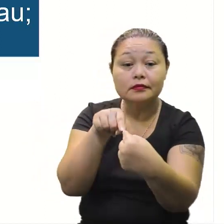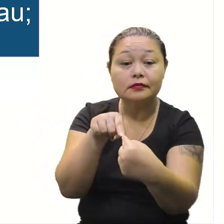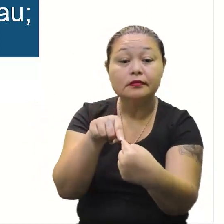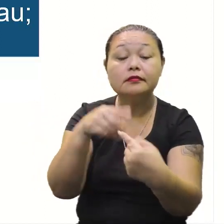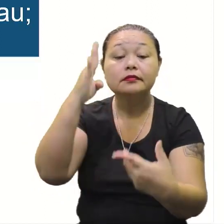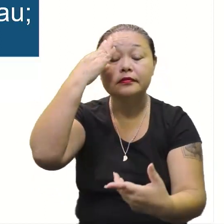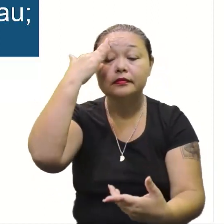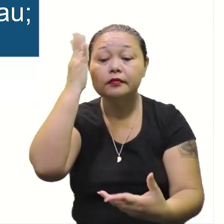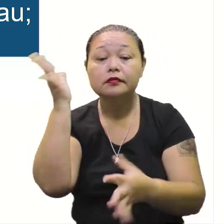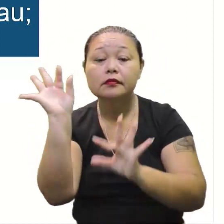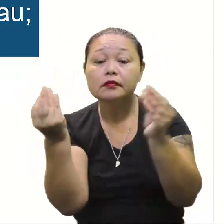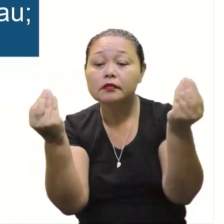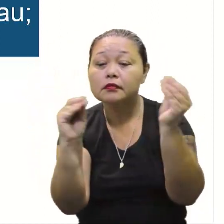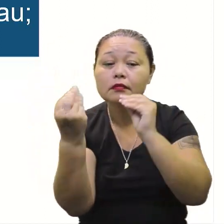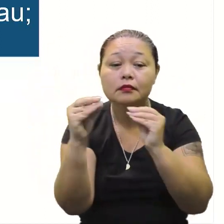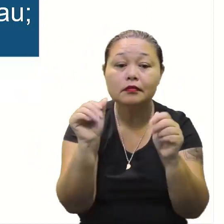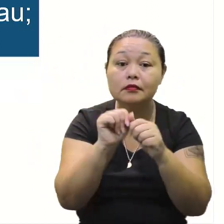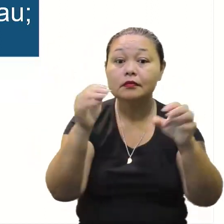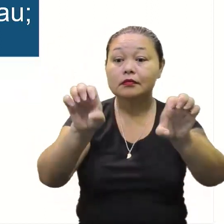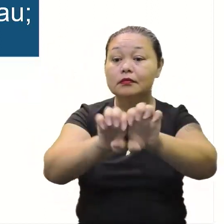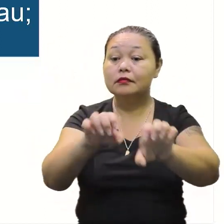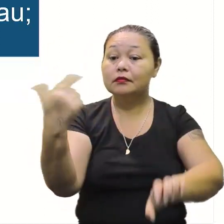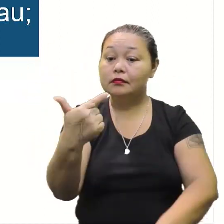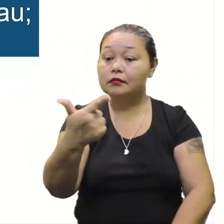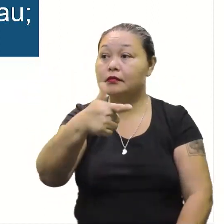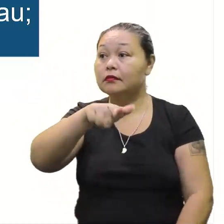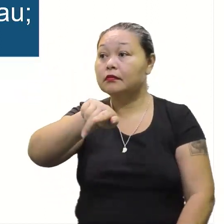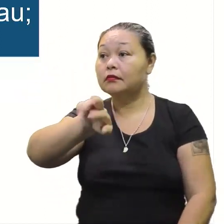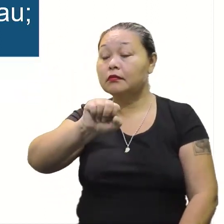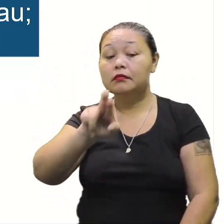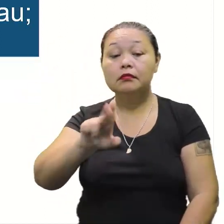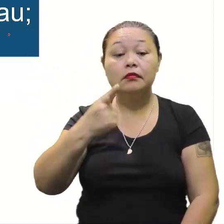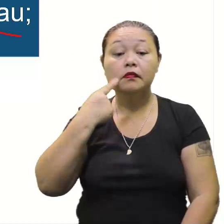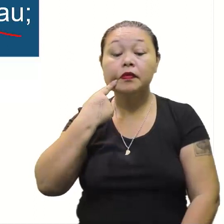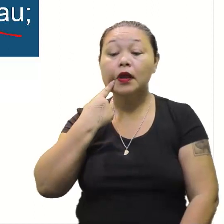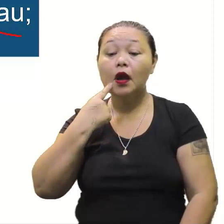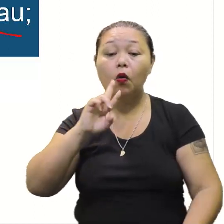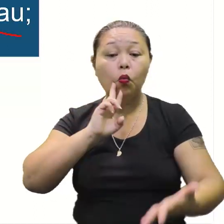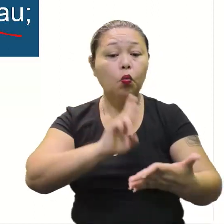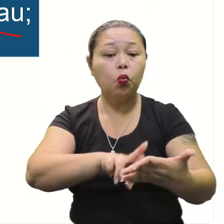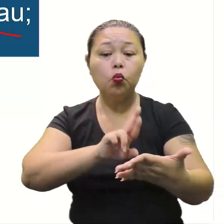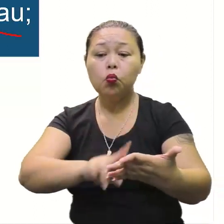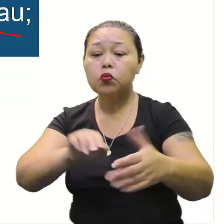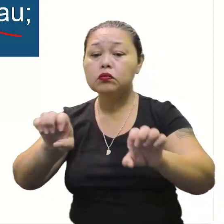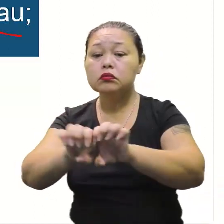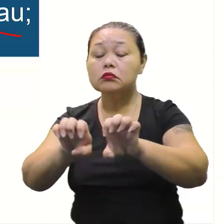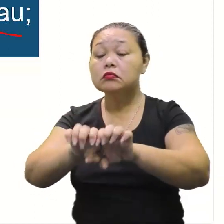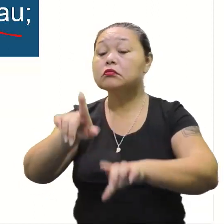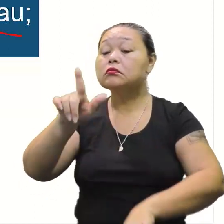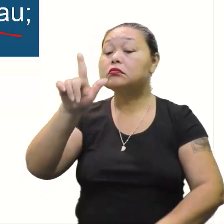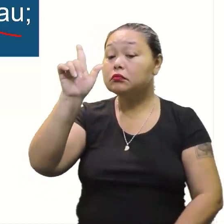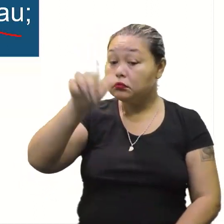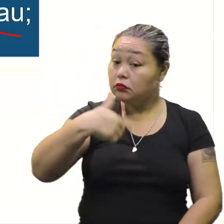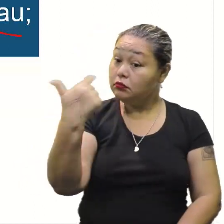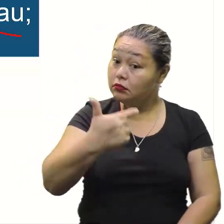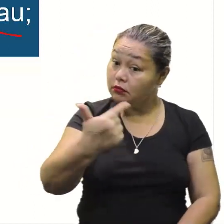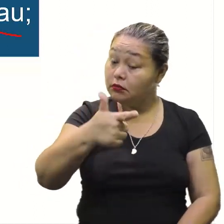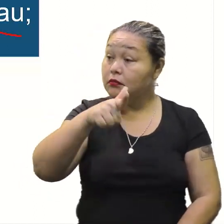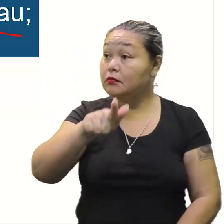É entender o formato de uma equação do segundo grau e resolver equações do segundo grau.